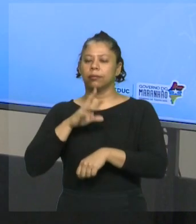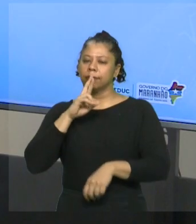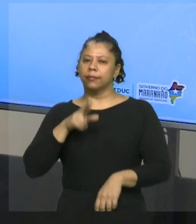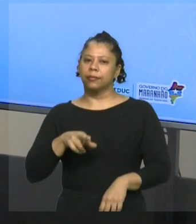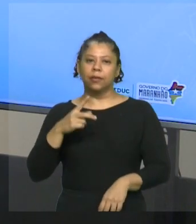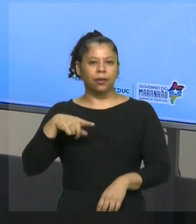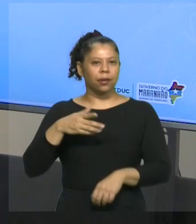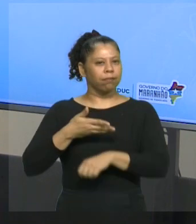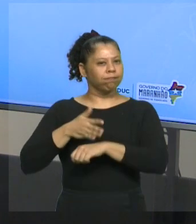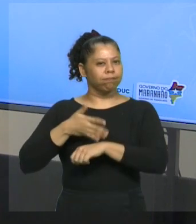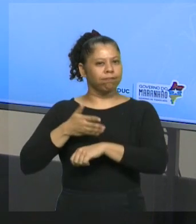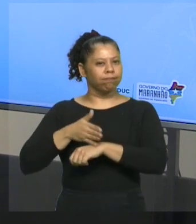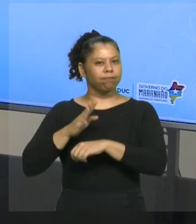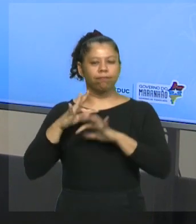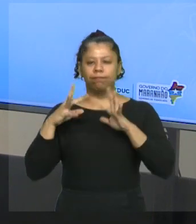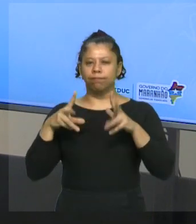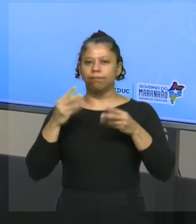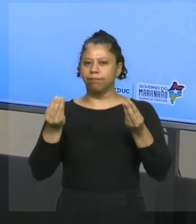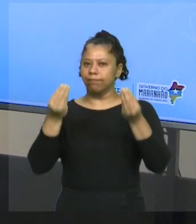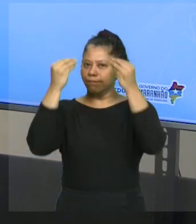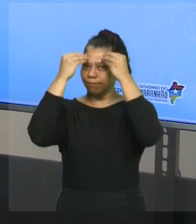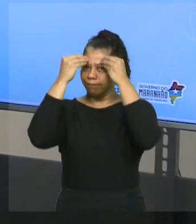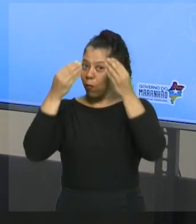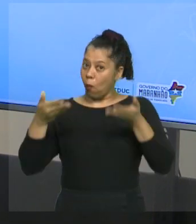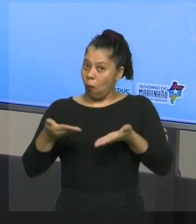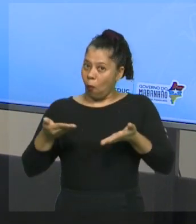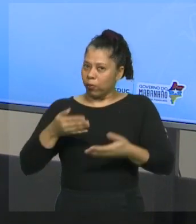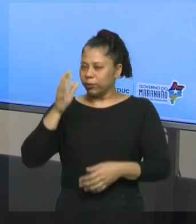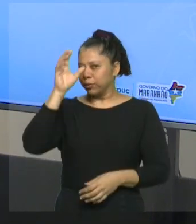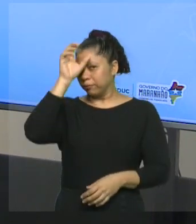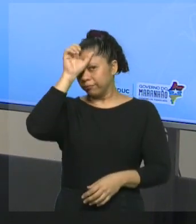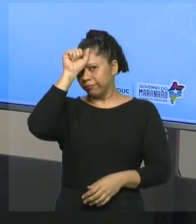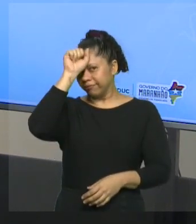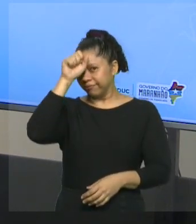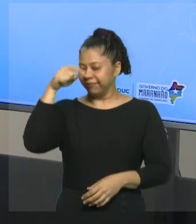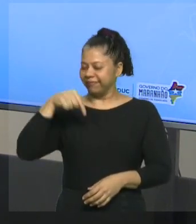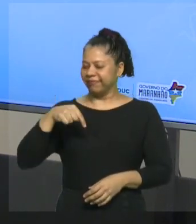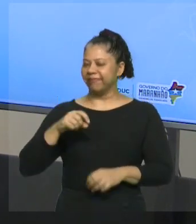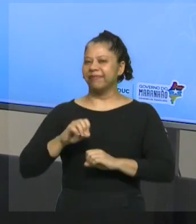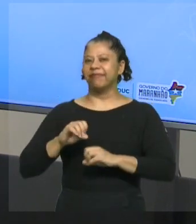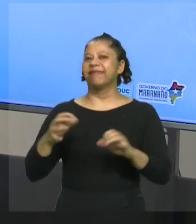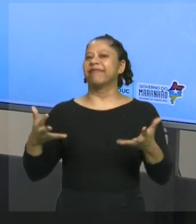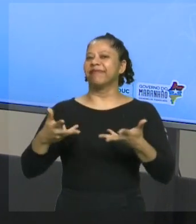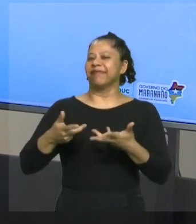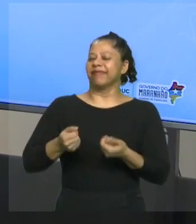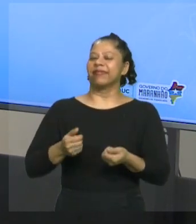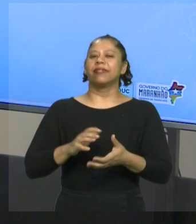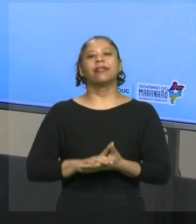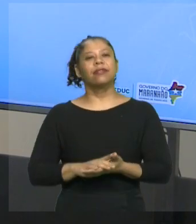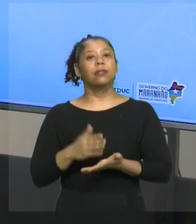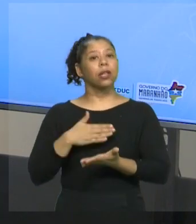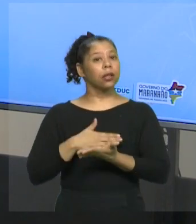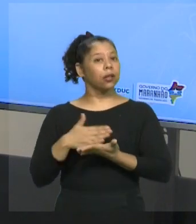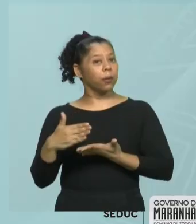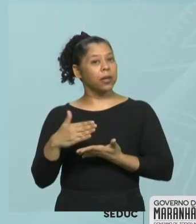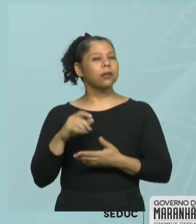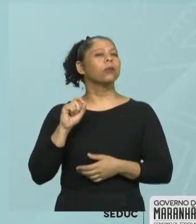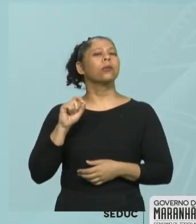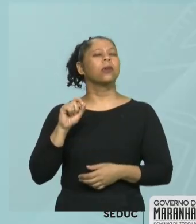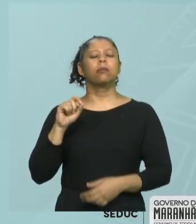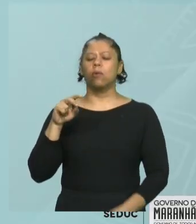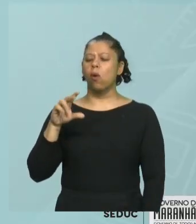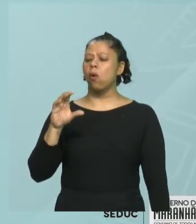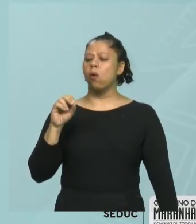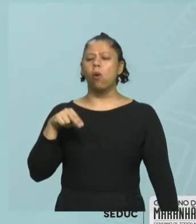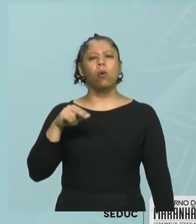praticar tudo aquilo que você aprender hoje comigo aqui nessa aula maravilhosa. Então, olha só, começando com a noção de conjunto.